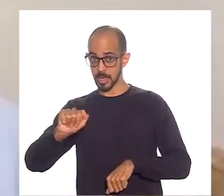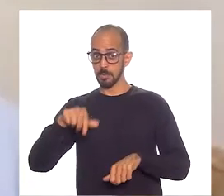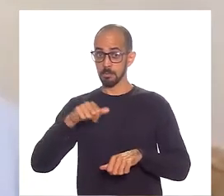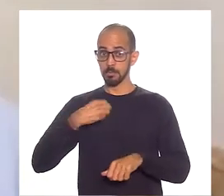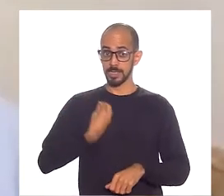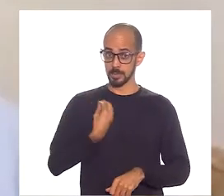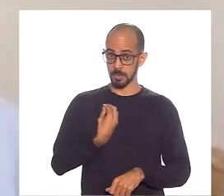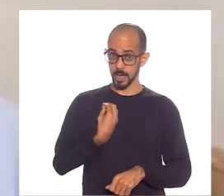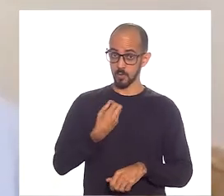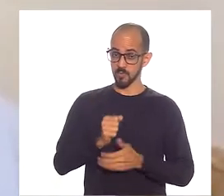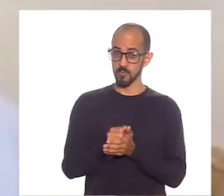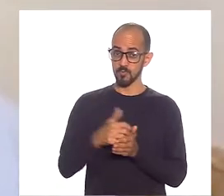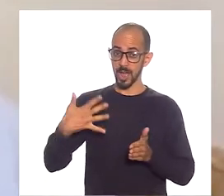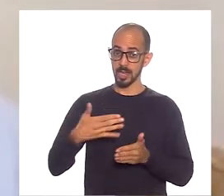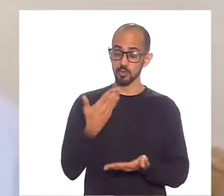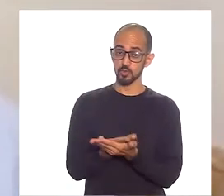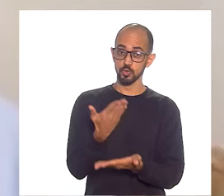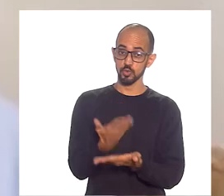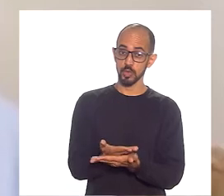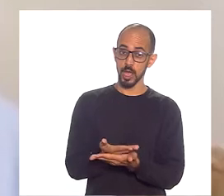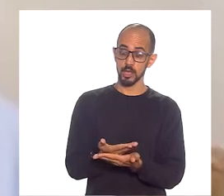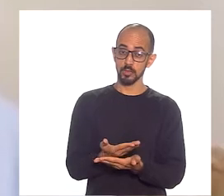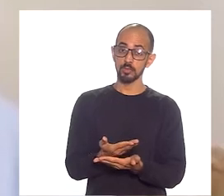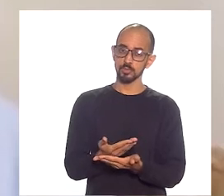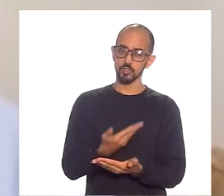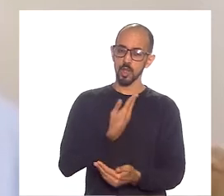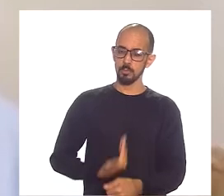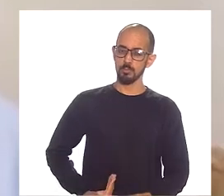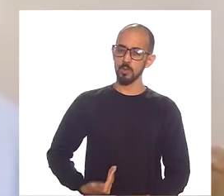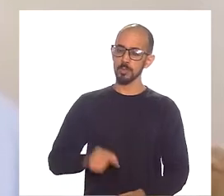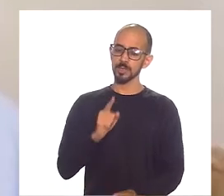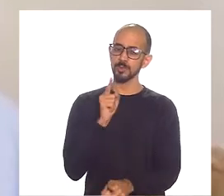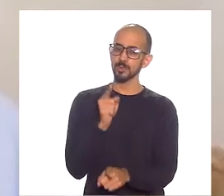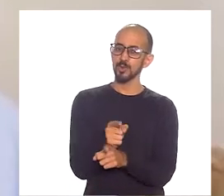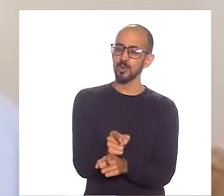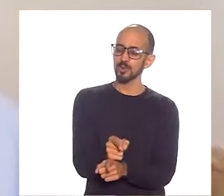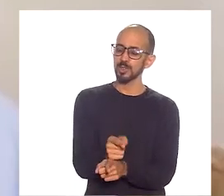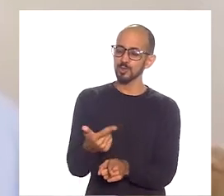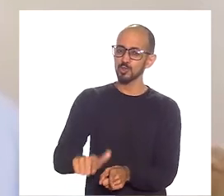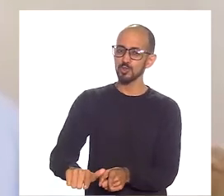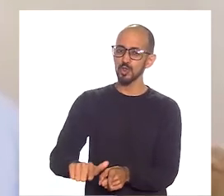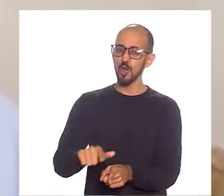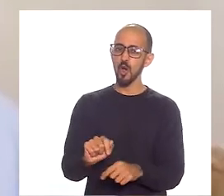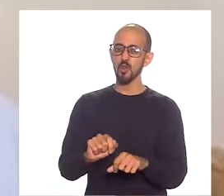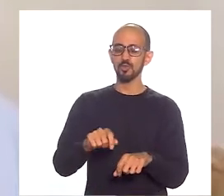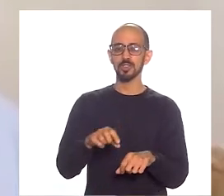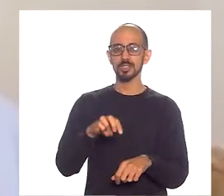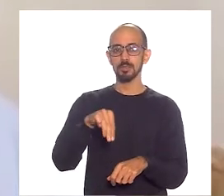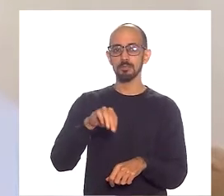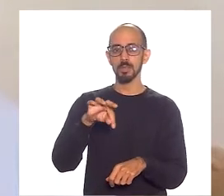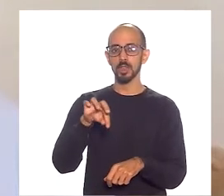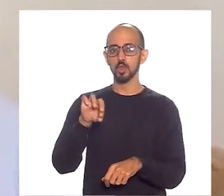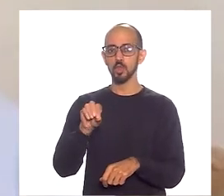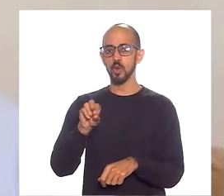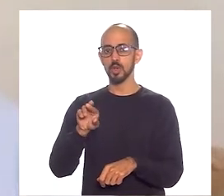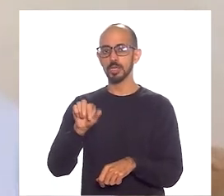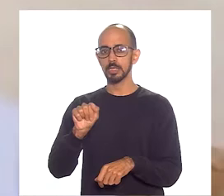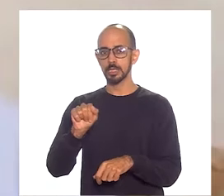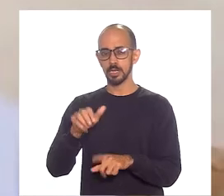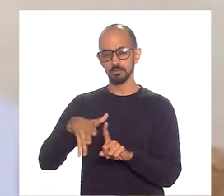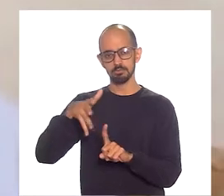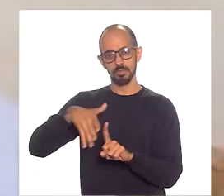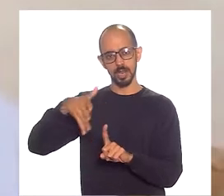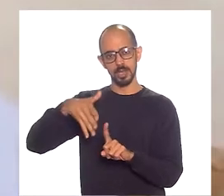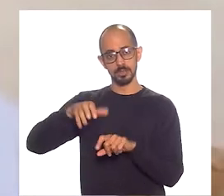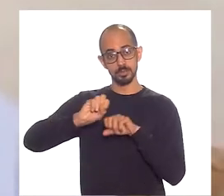vieram de escolas públicas e estão se reencontrando nessa mentoria, estão mostrando para os